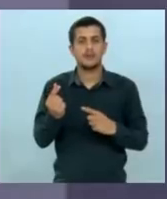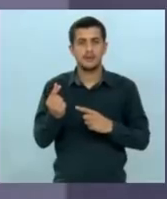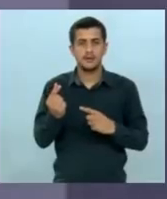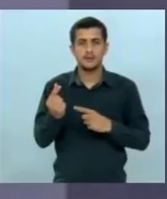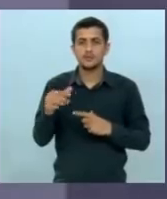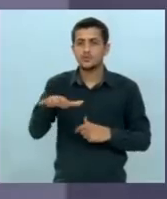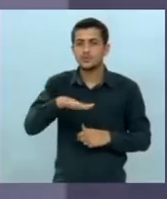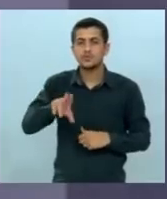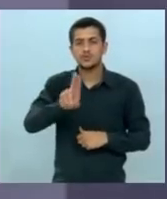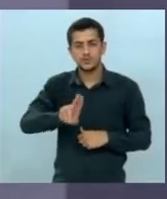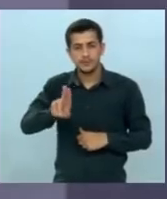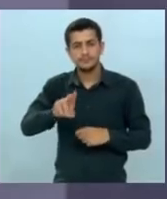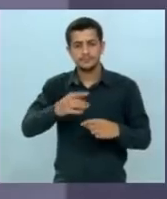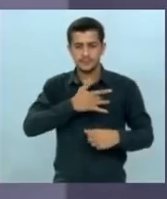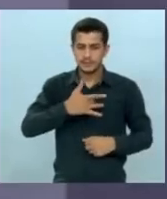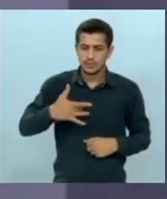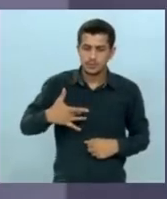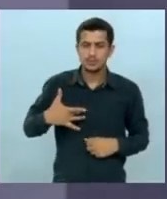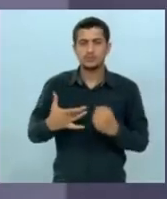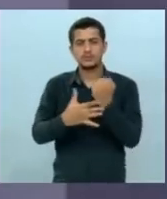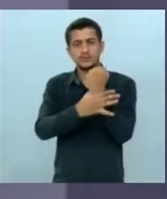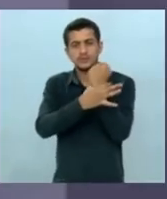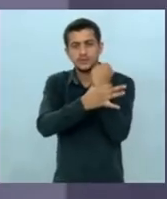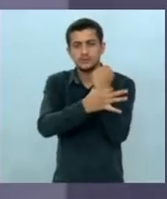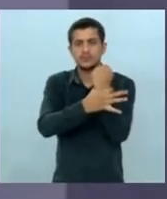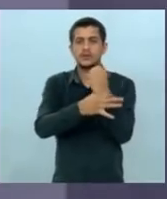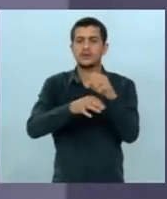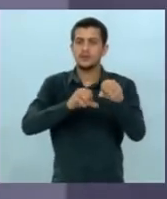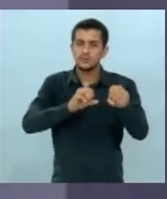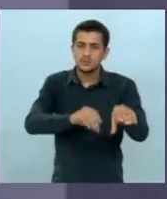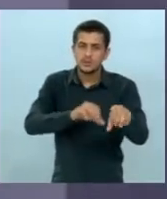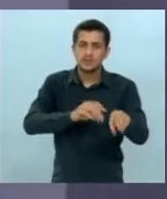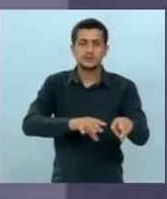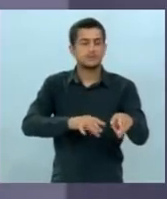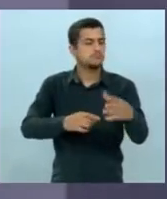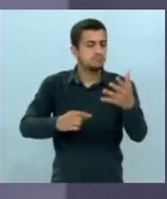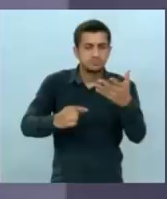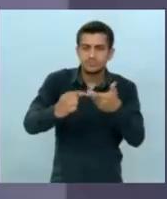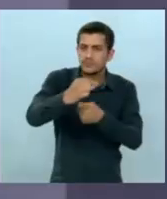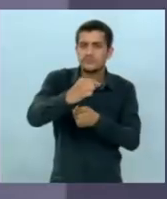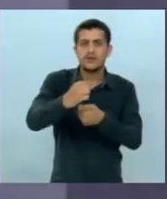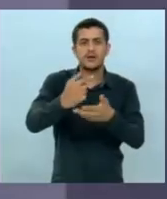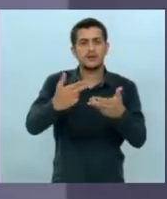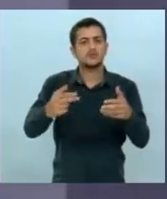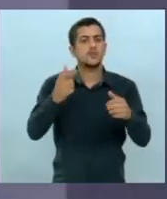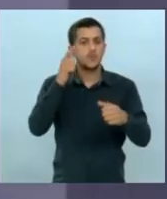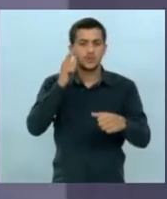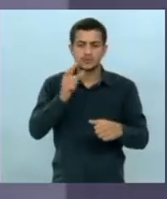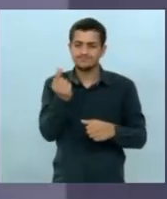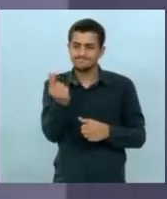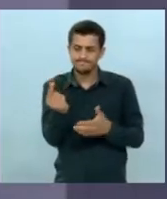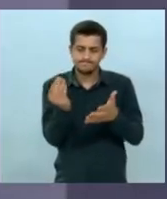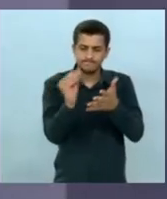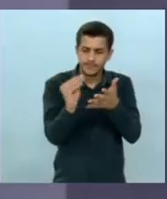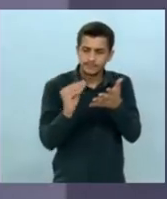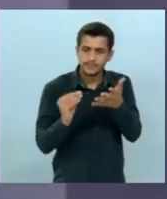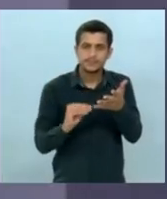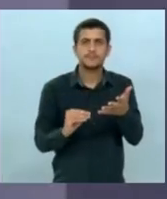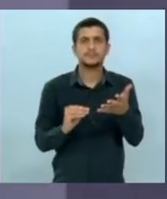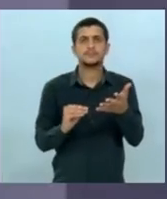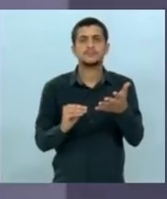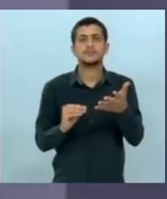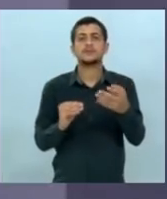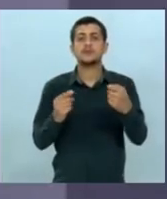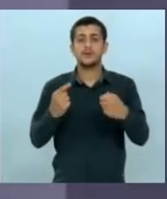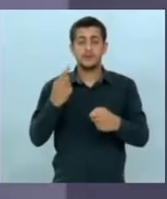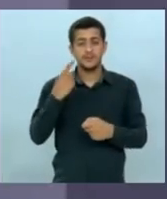para tudo, para atender a saúde, a segurança, a educação e outras atividades. Quer dizer, estabelece a credibilidade, que